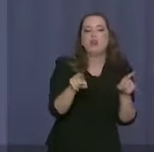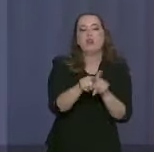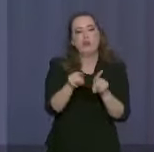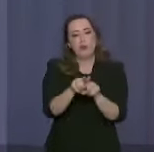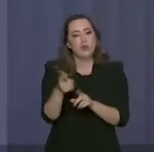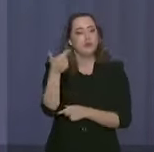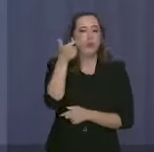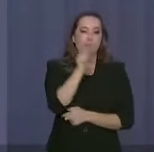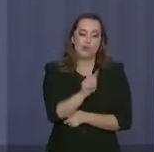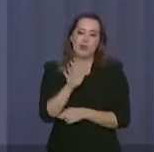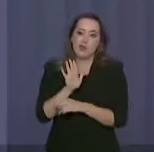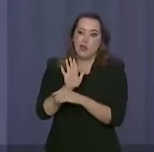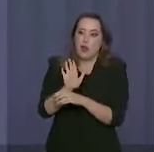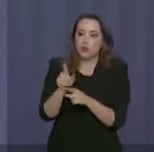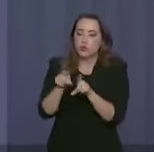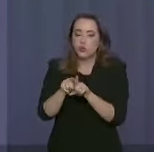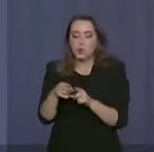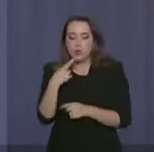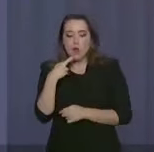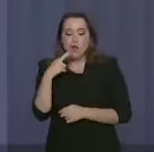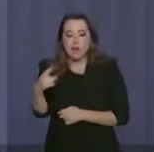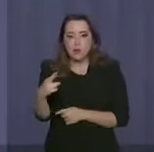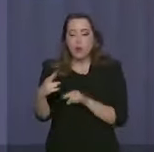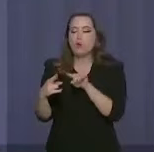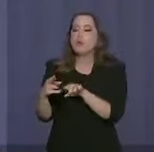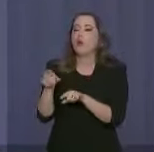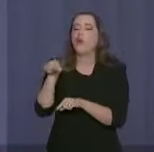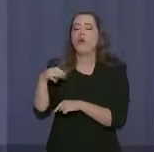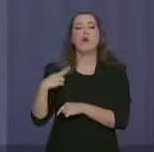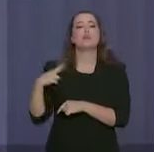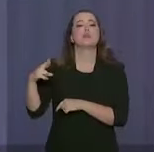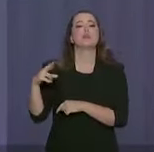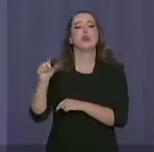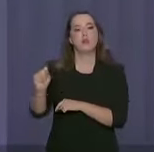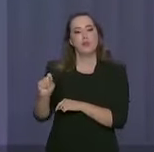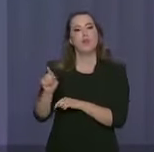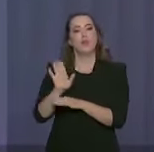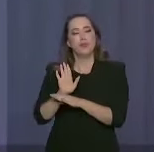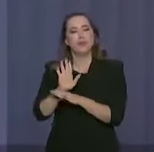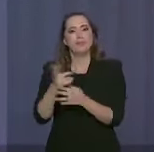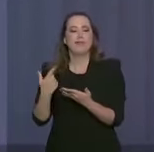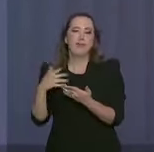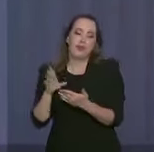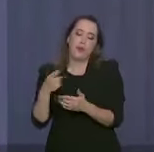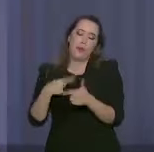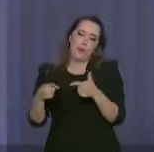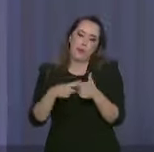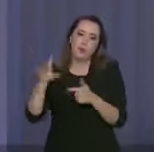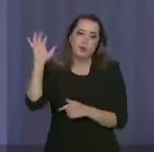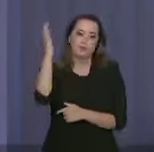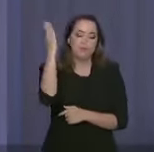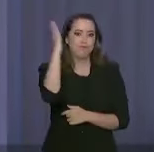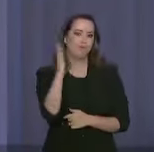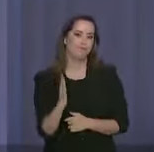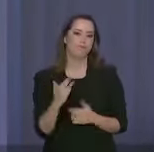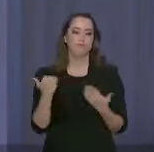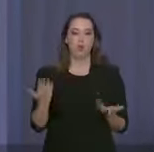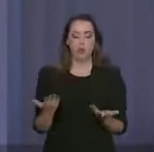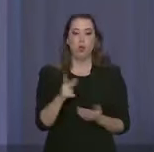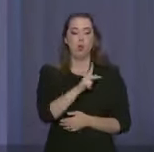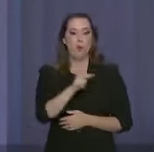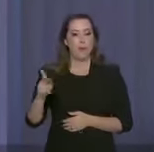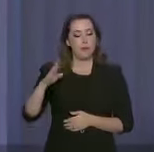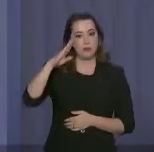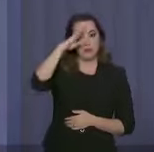obter informações que nos permitam responsabilizar aqueles que tenham contribuído para esse desastre ambiental. Desse modo, o presidente